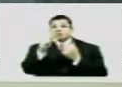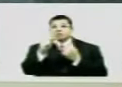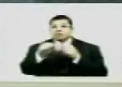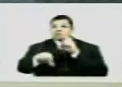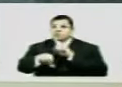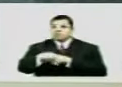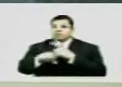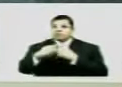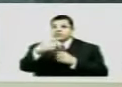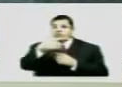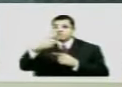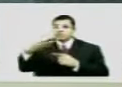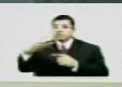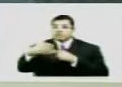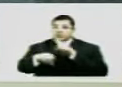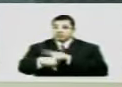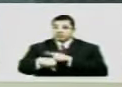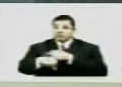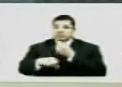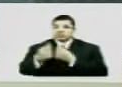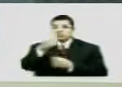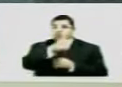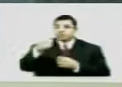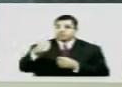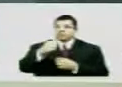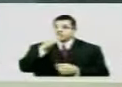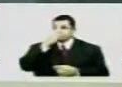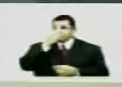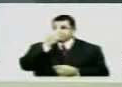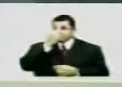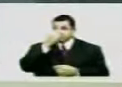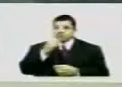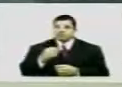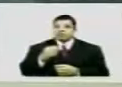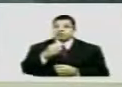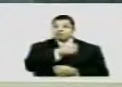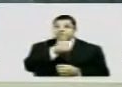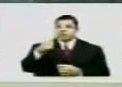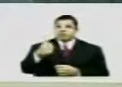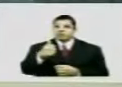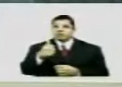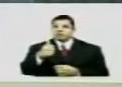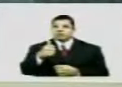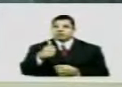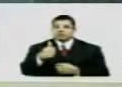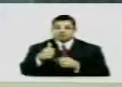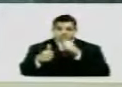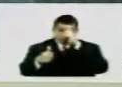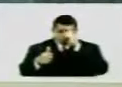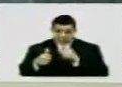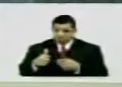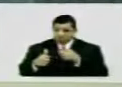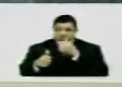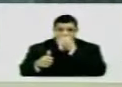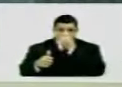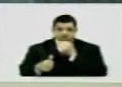de 24 horas 11 Os 11 sem autoria